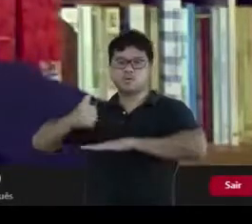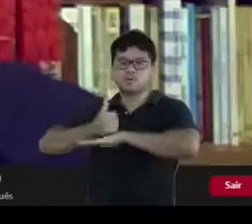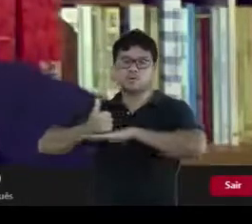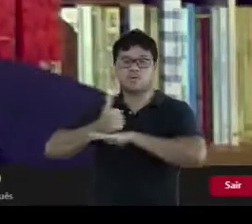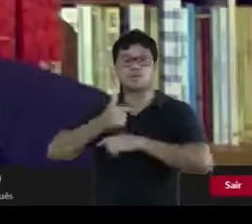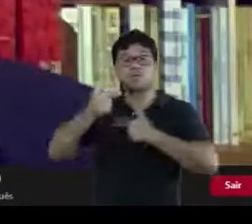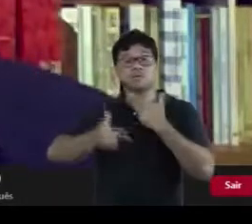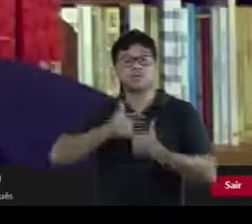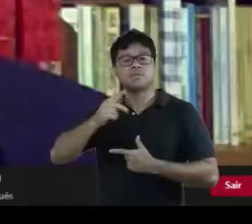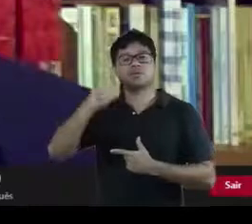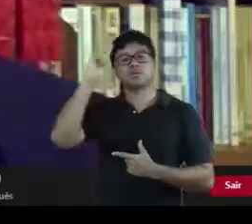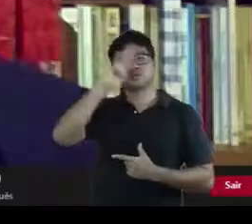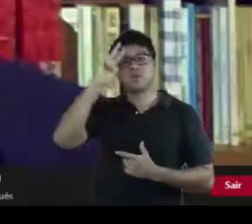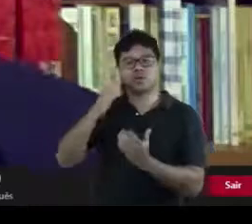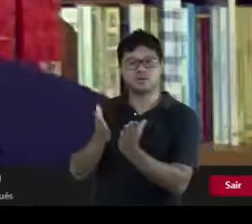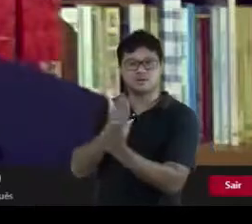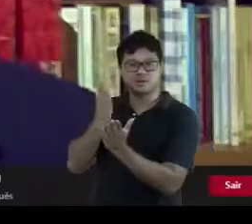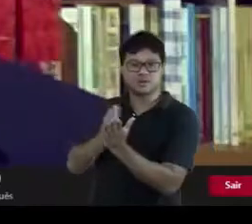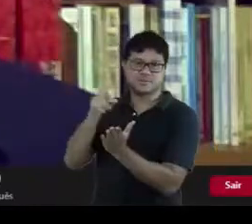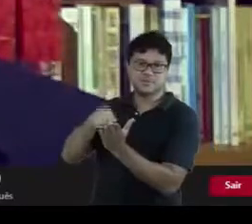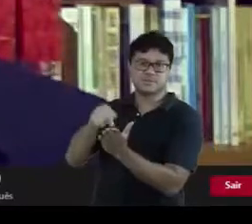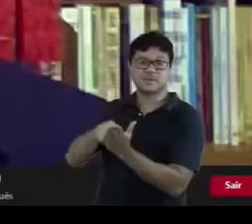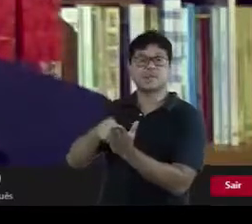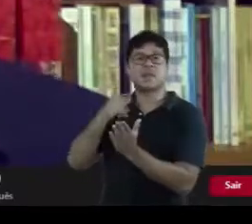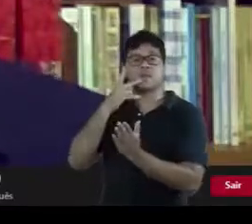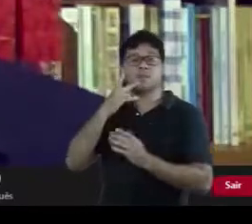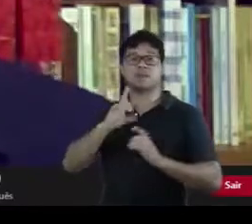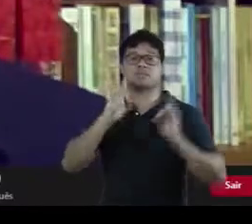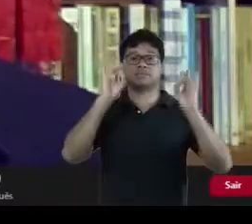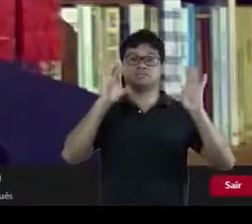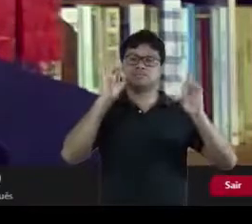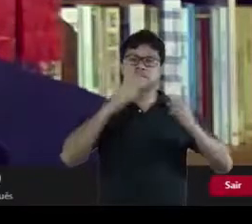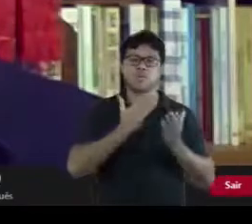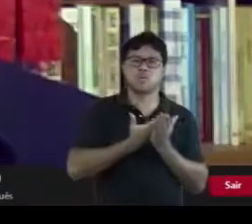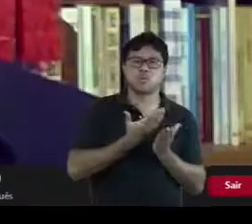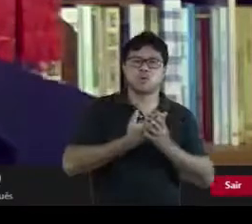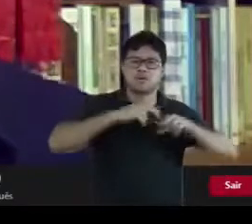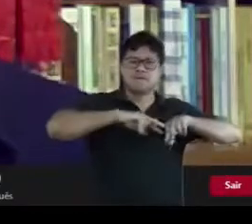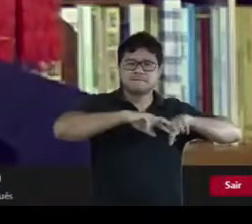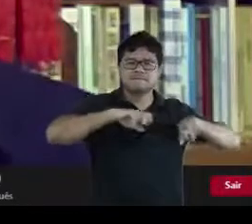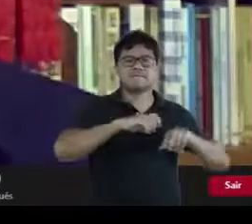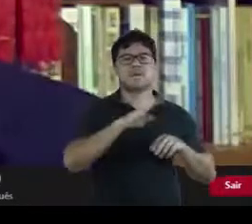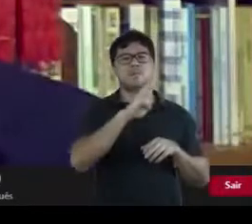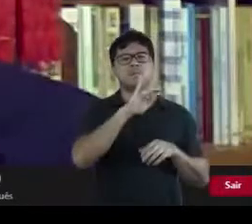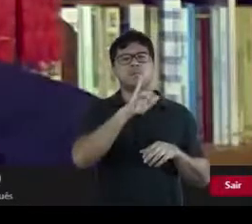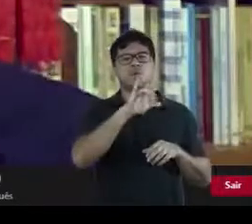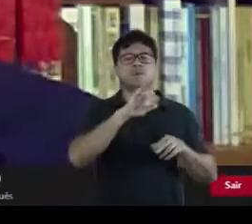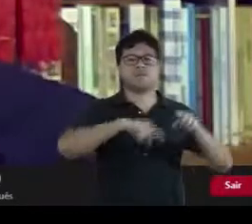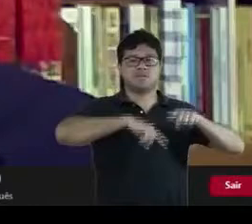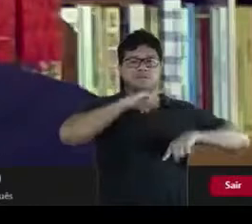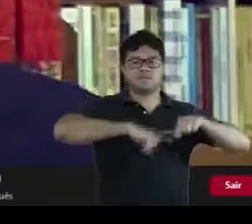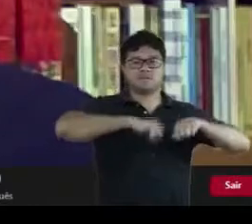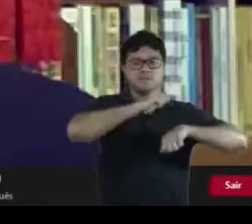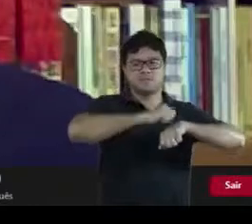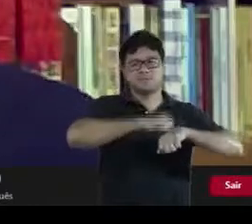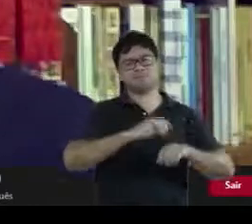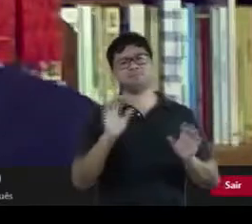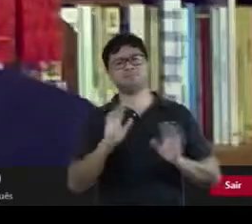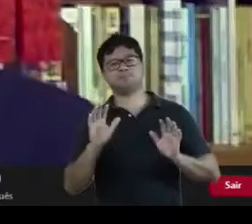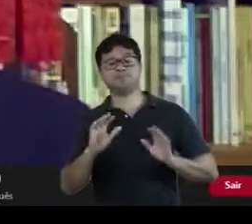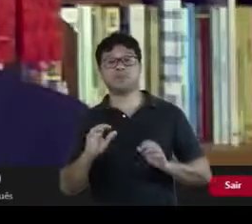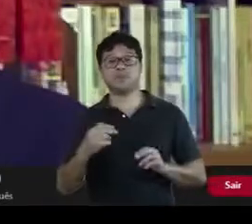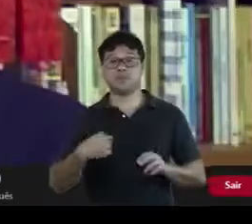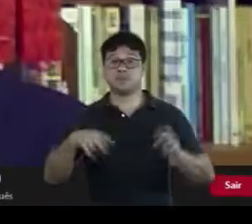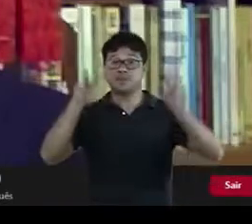trabalho com a história do livro, mas não sou um especialista em bibliografia material. Ela tem